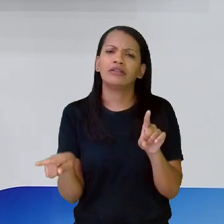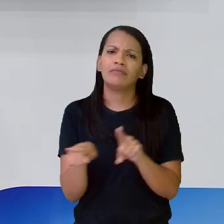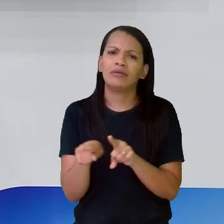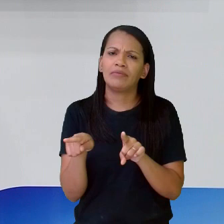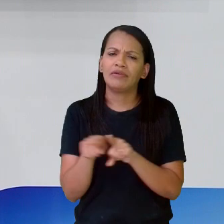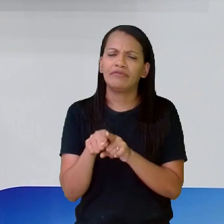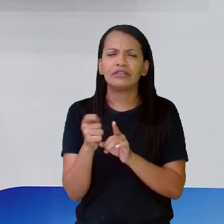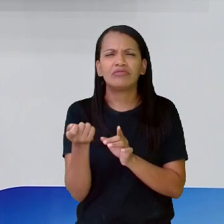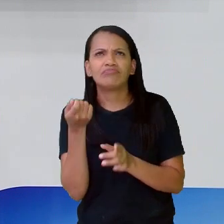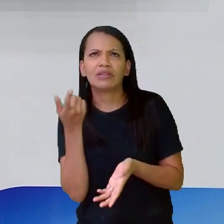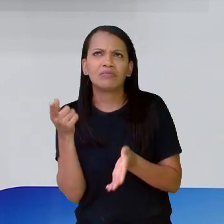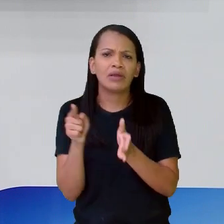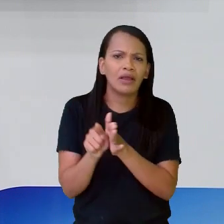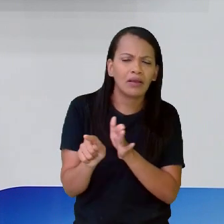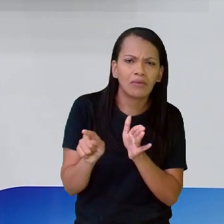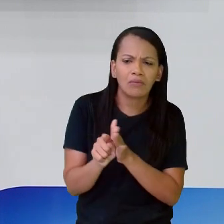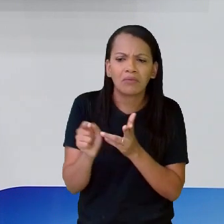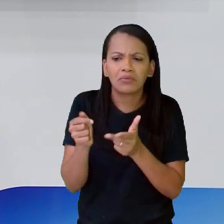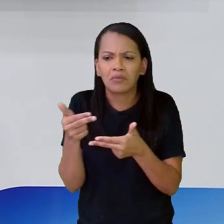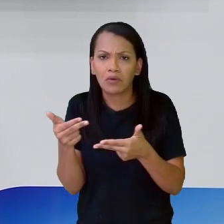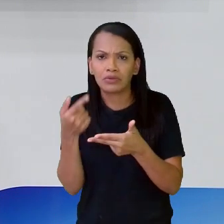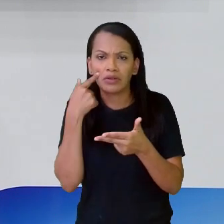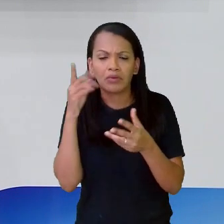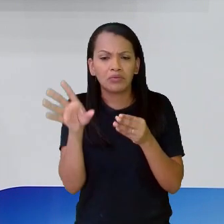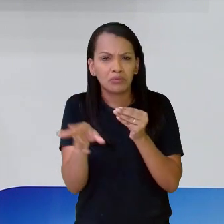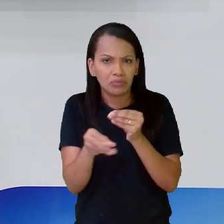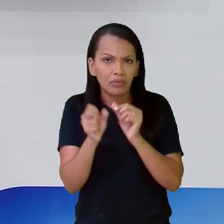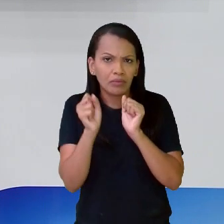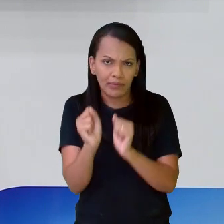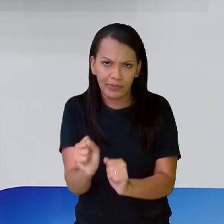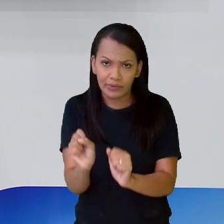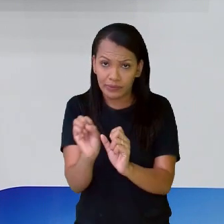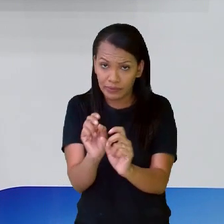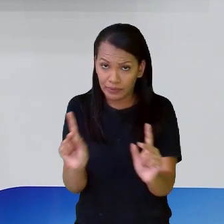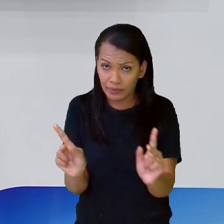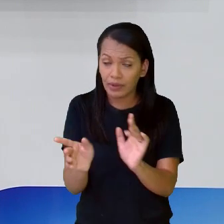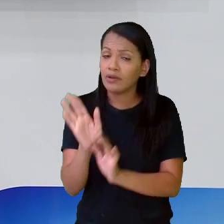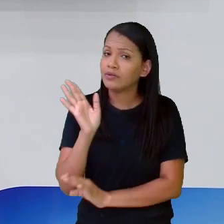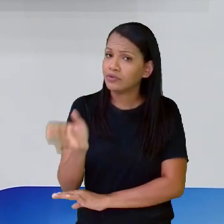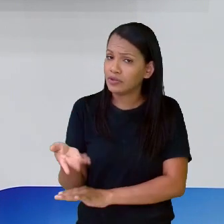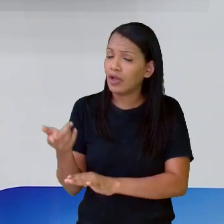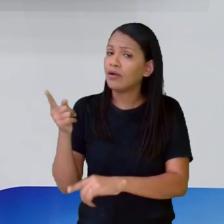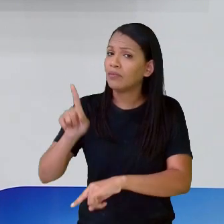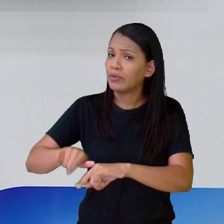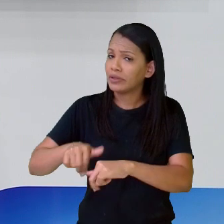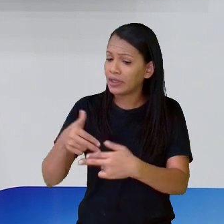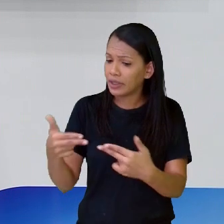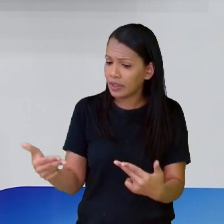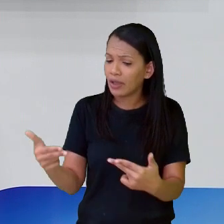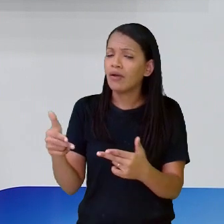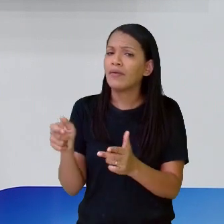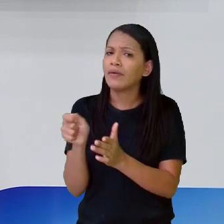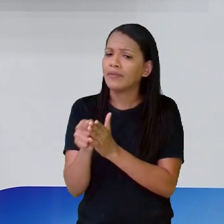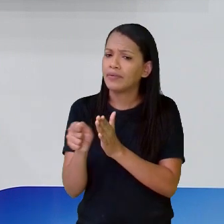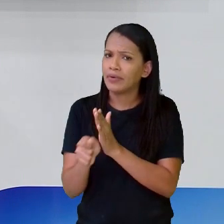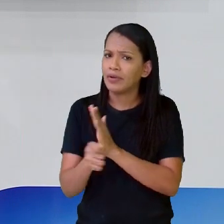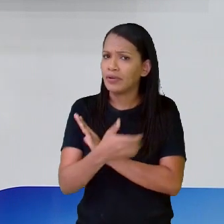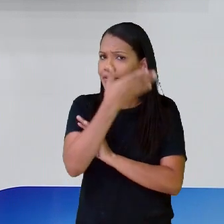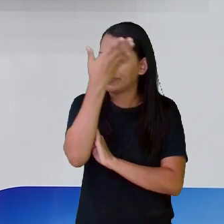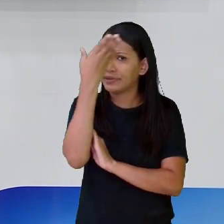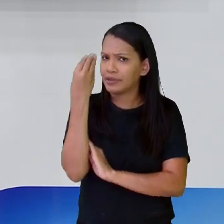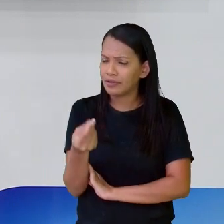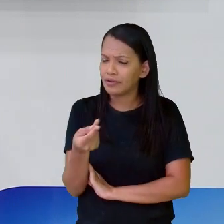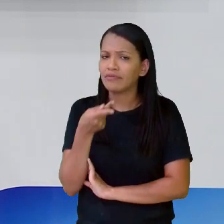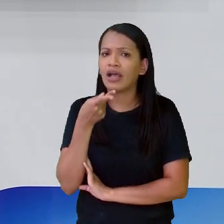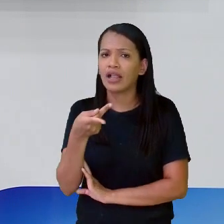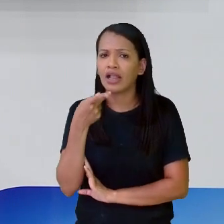observação. Então, vai anotando. Tá certo? Já separou o material? Foi uma coisa que eu esqueci de falar no